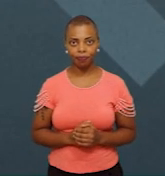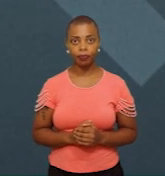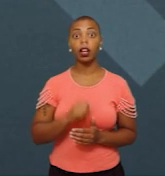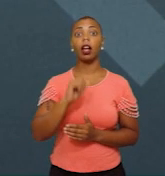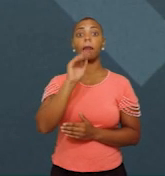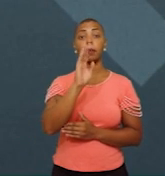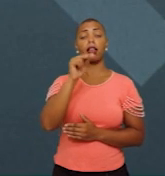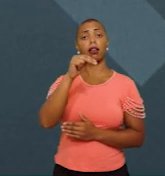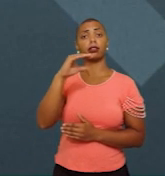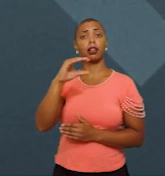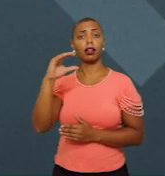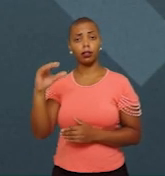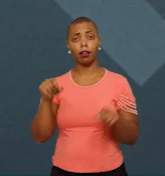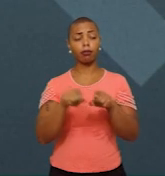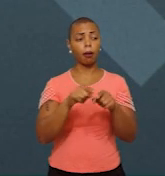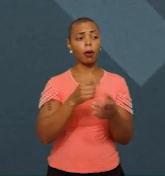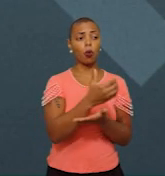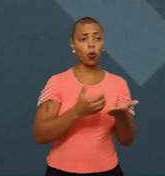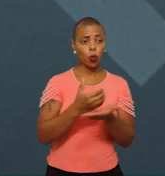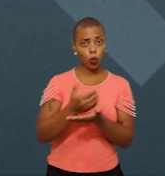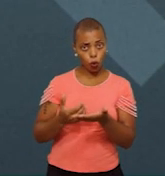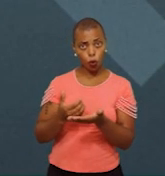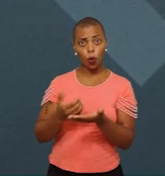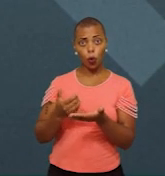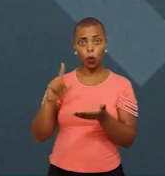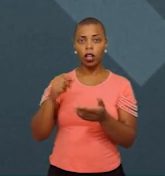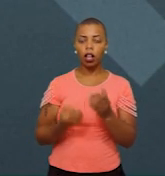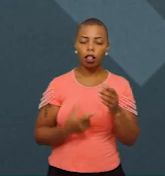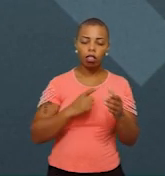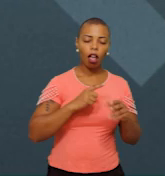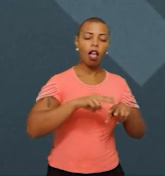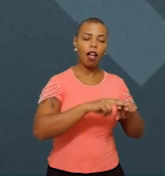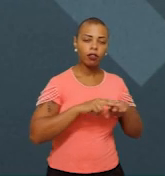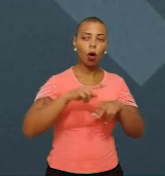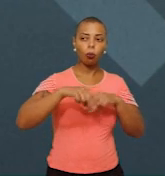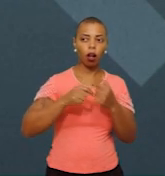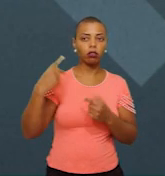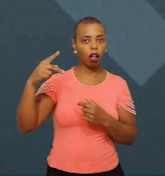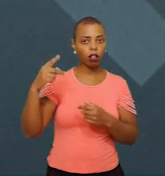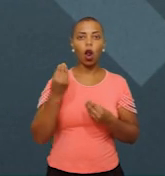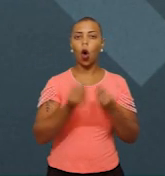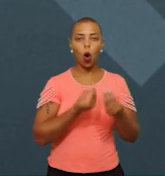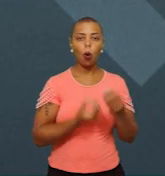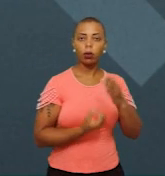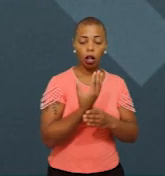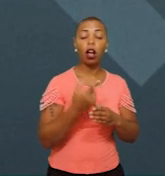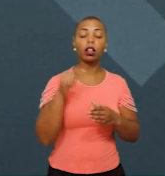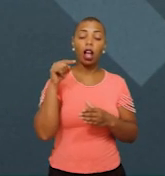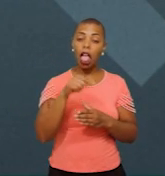Nacional Comum Curricular e os currículos que foram, a partir dela, revisados ou construídos, eles são um eixo